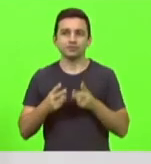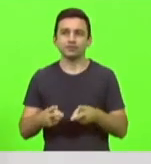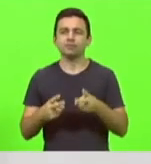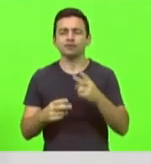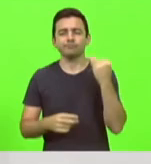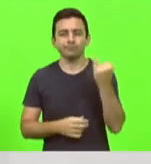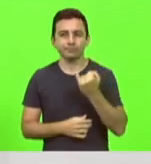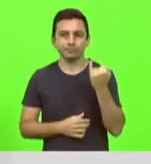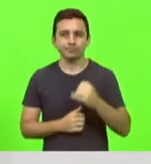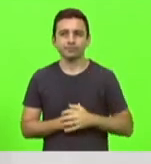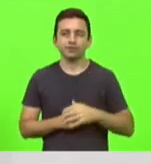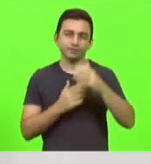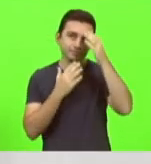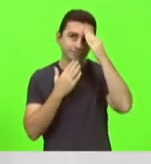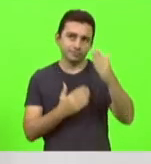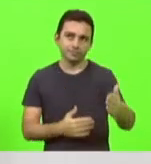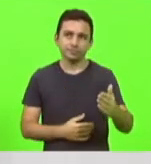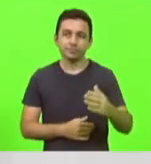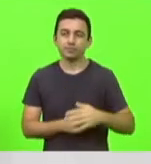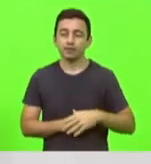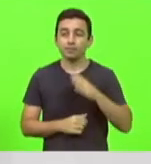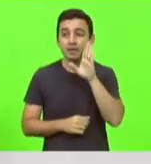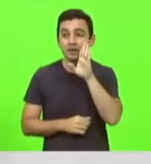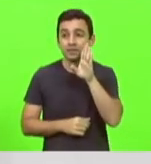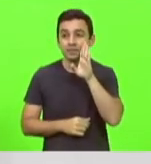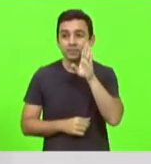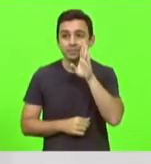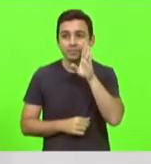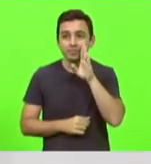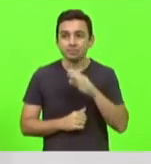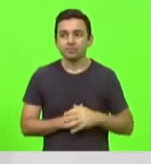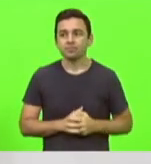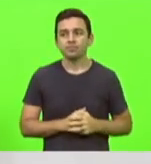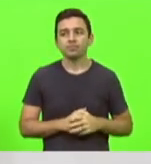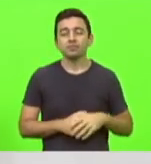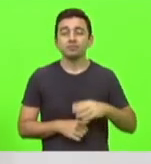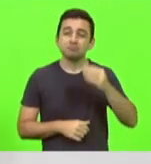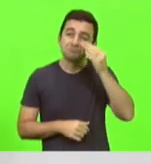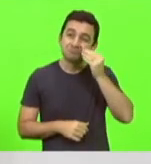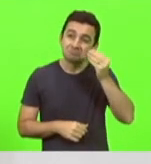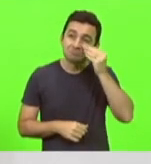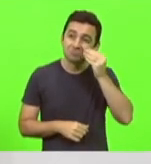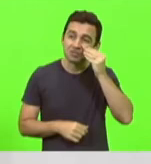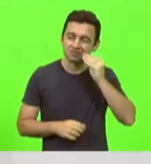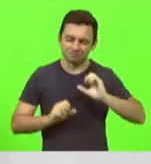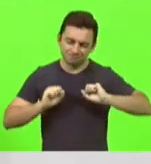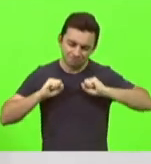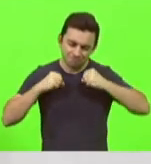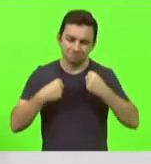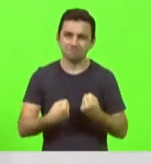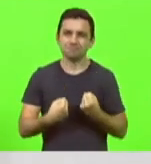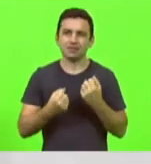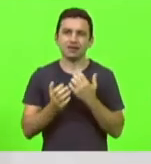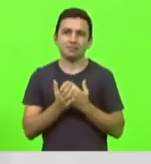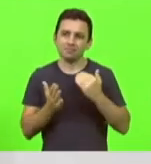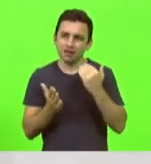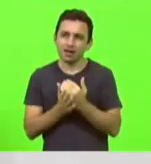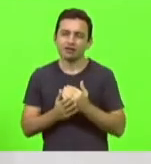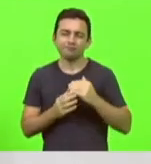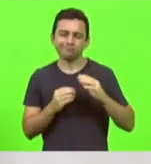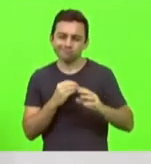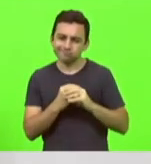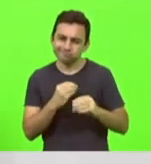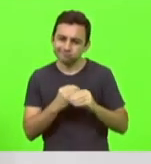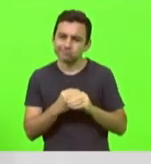importante. Agradecer ao Nilson Berlanda, tentamos de todas as formas fazer a composição com o